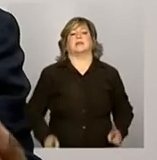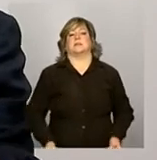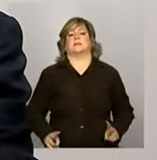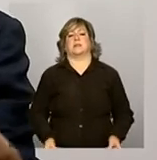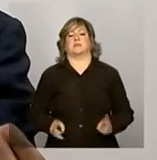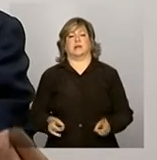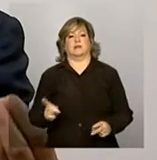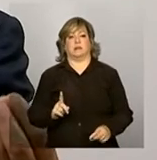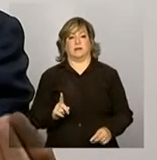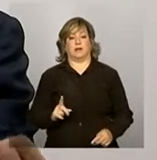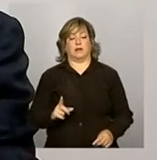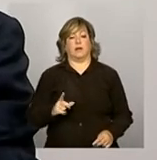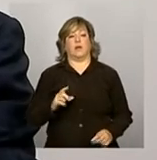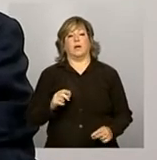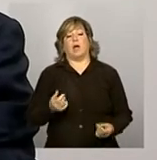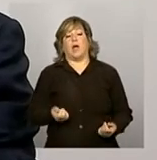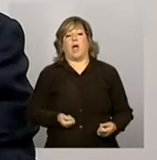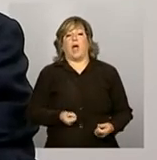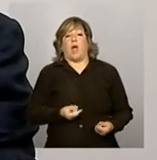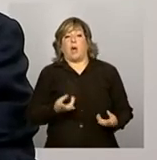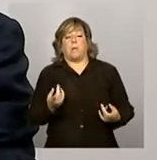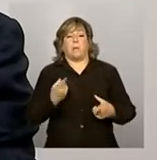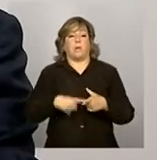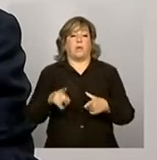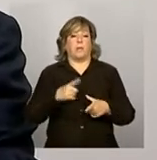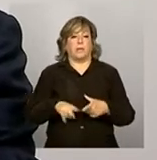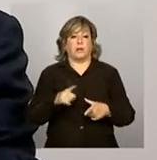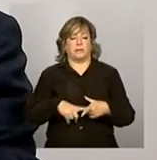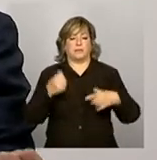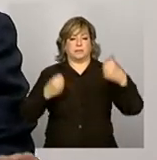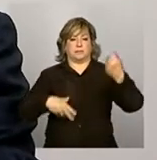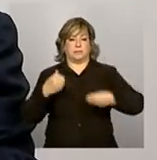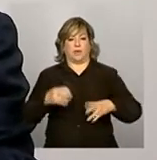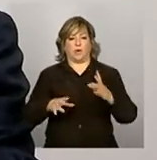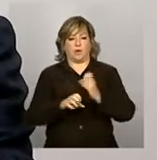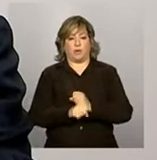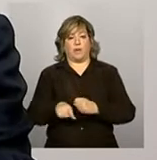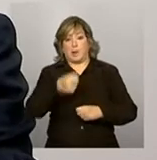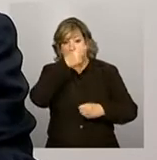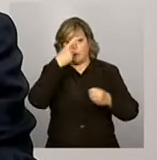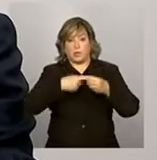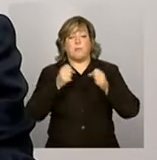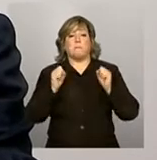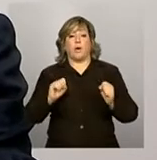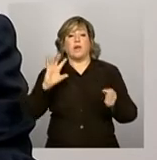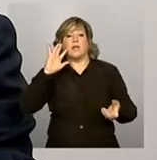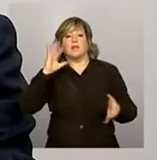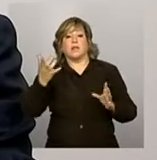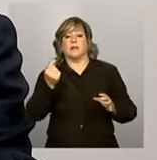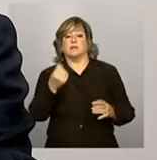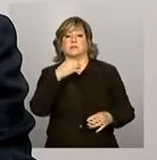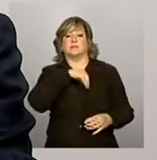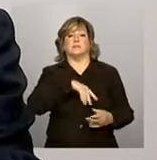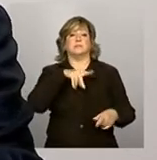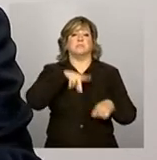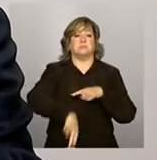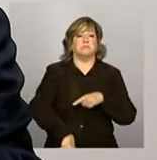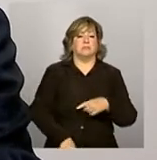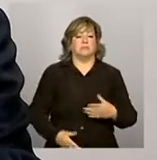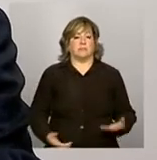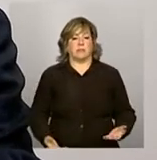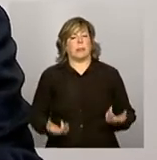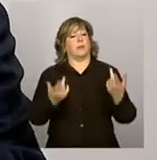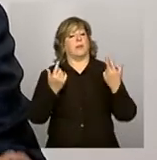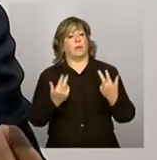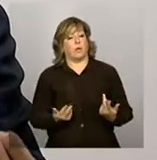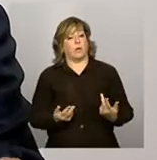Por algum problema de prestação de contas, por exemplo, o município pode ficar sem receber os recursos do IGD. Do mesmo